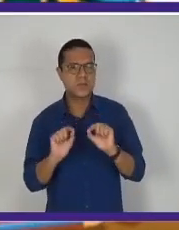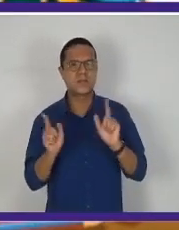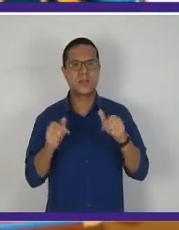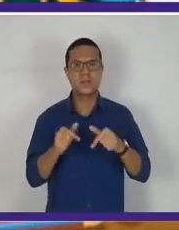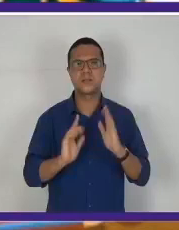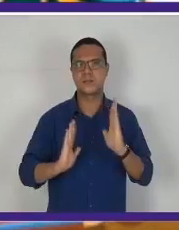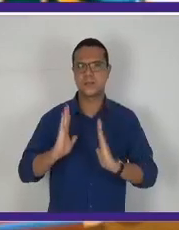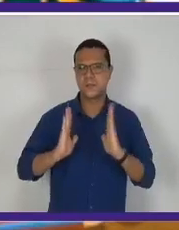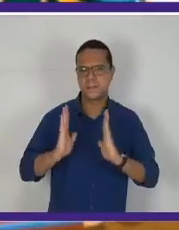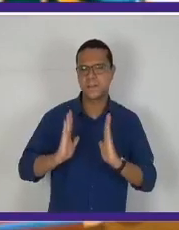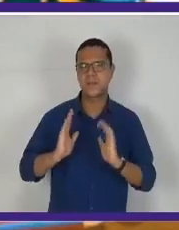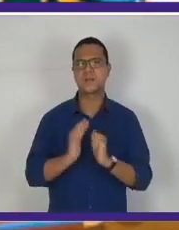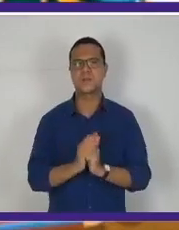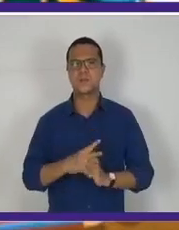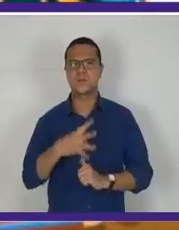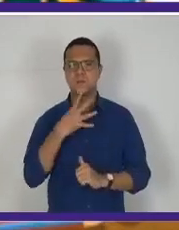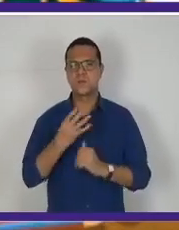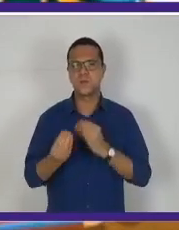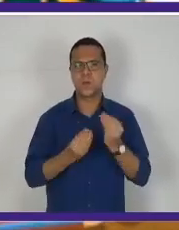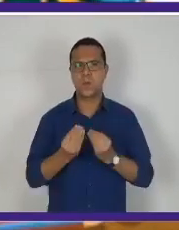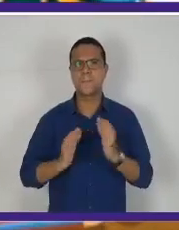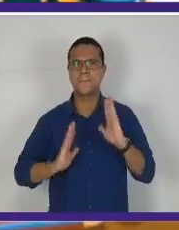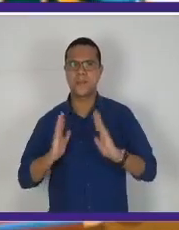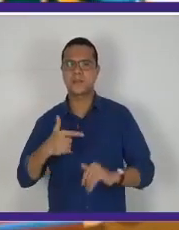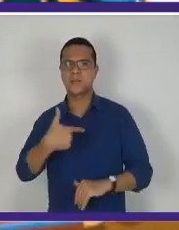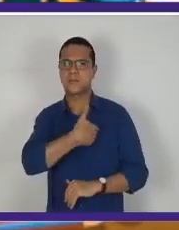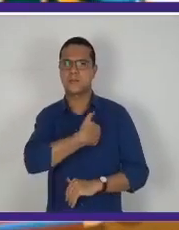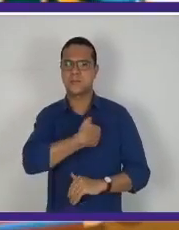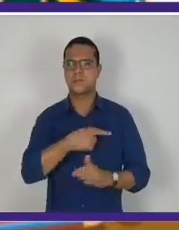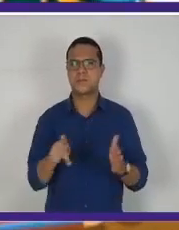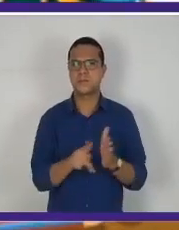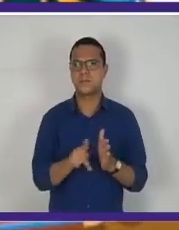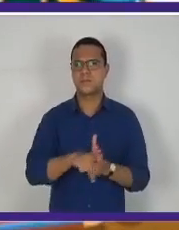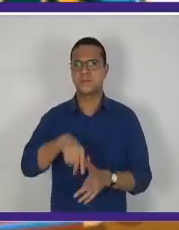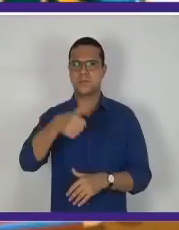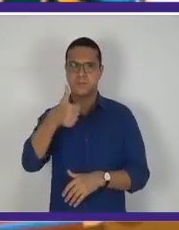esse período chamado de Era Vargas de 15 anos.